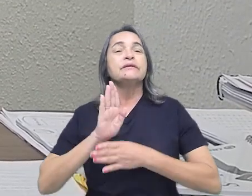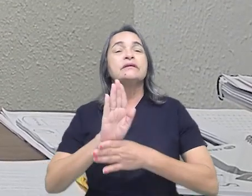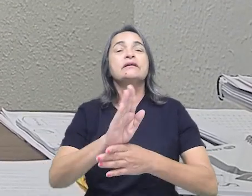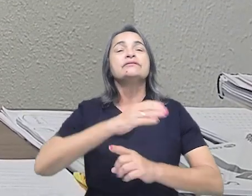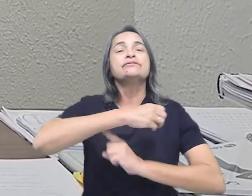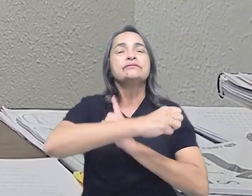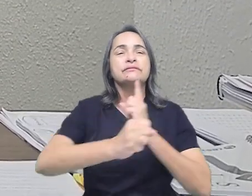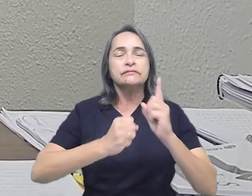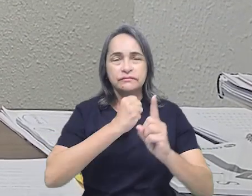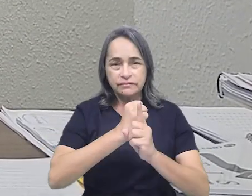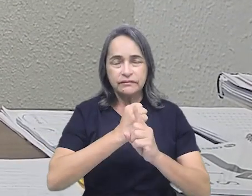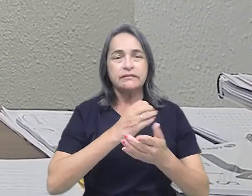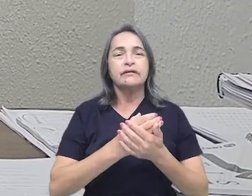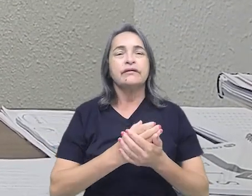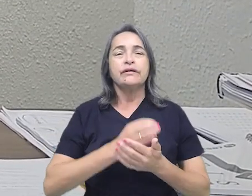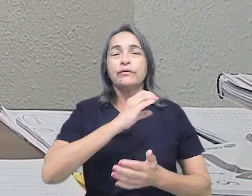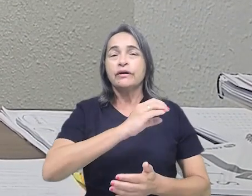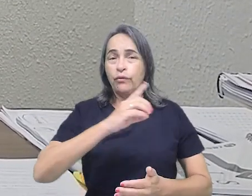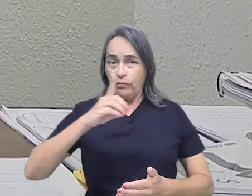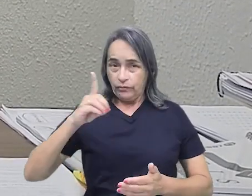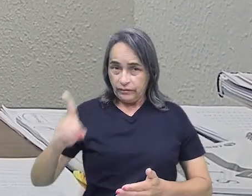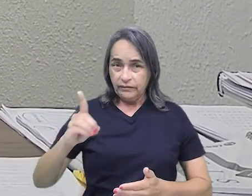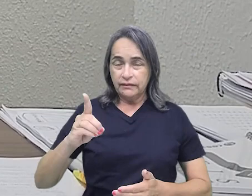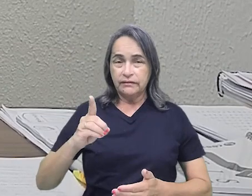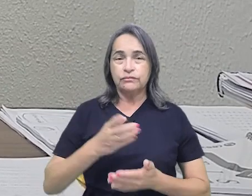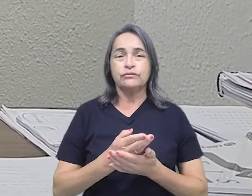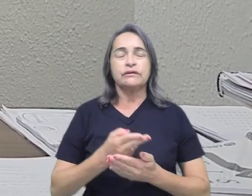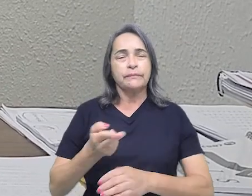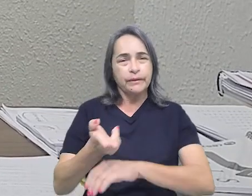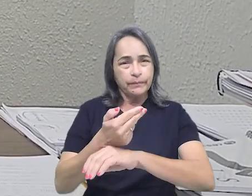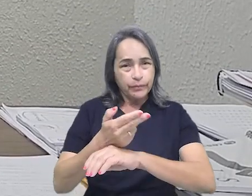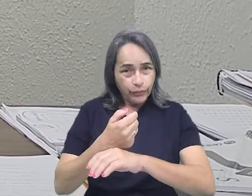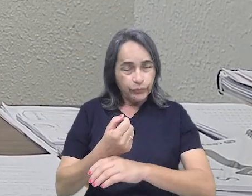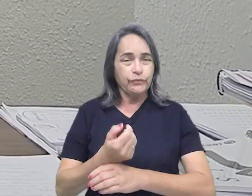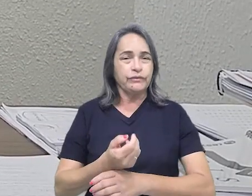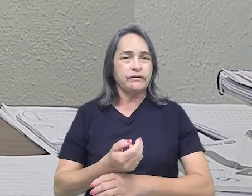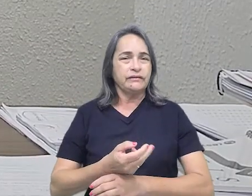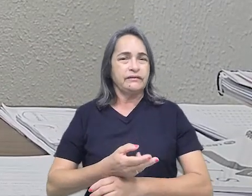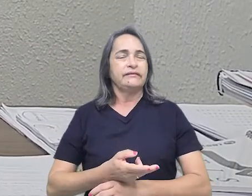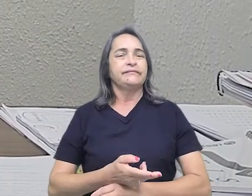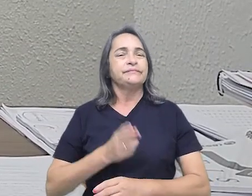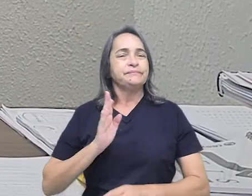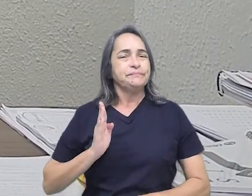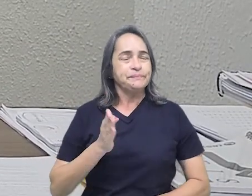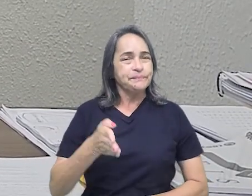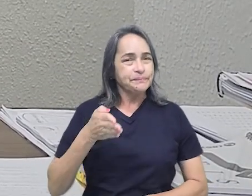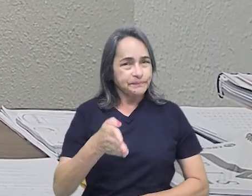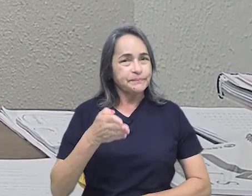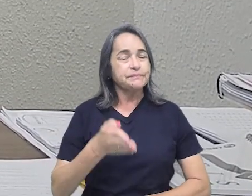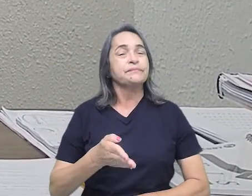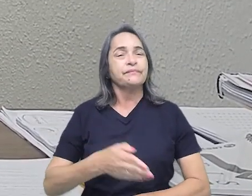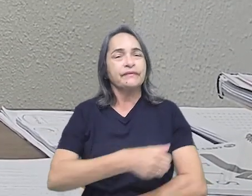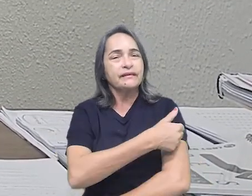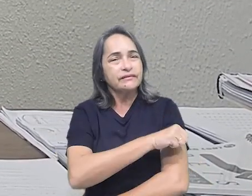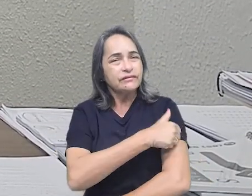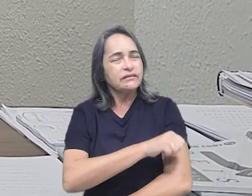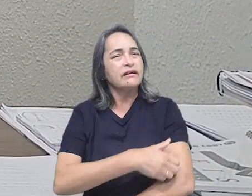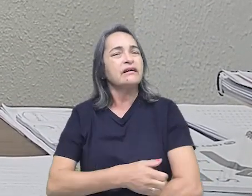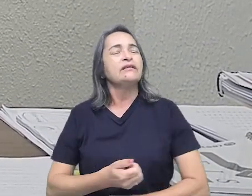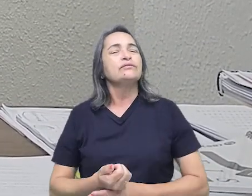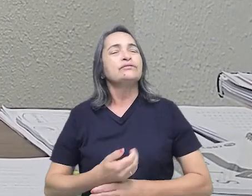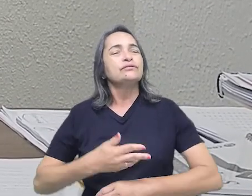do busca ativa. Esse ano, disponibilizamos aqui dois números para as pessoas